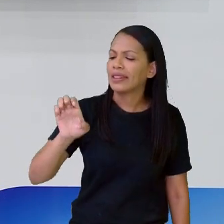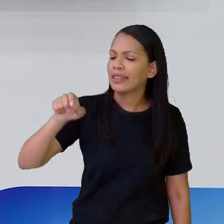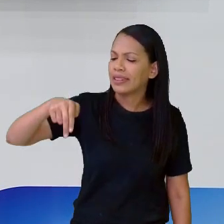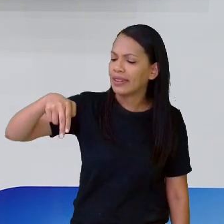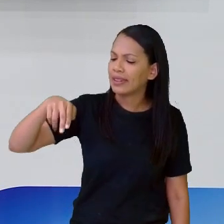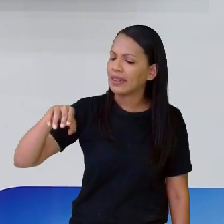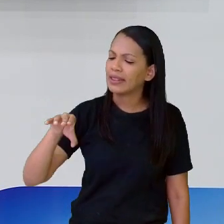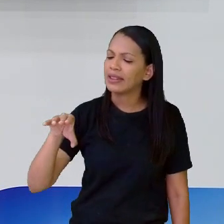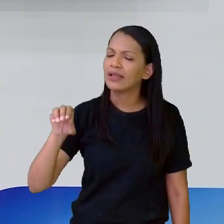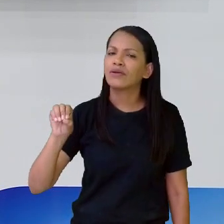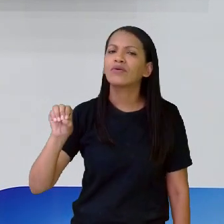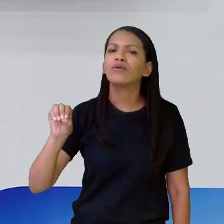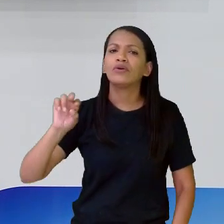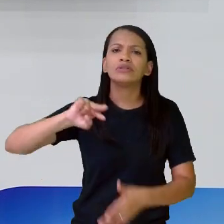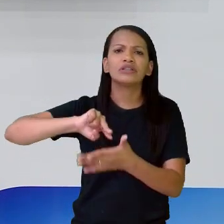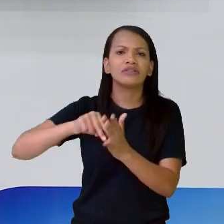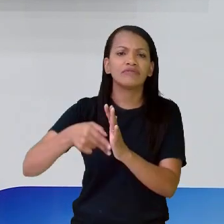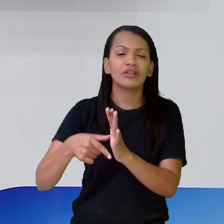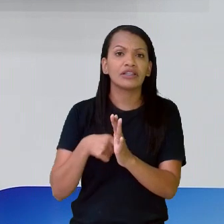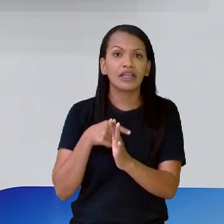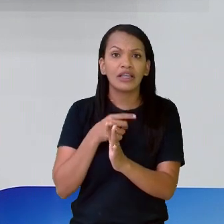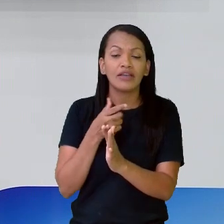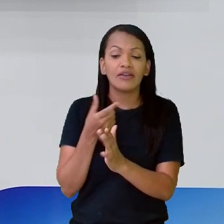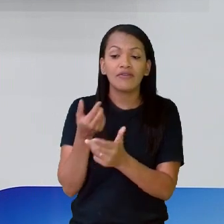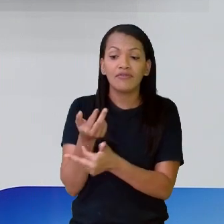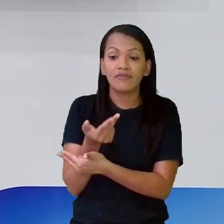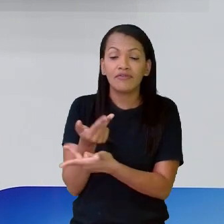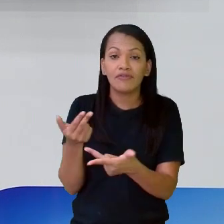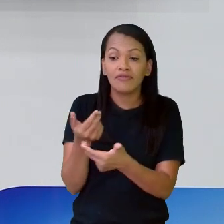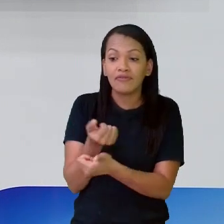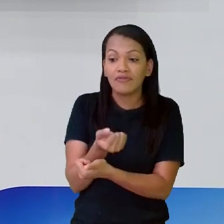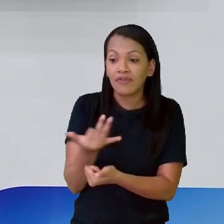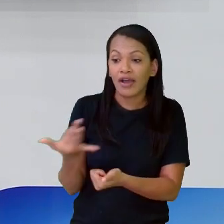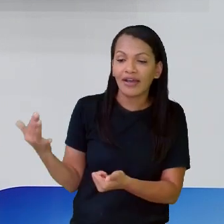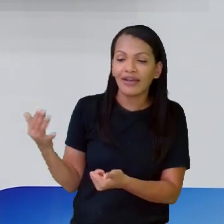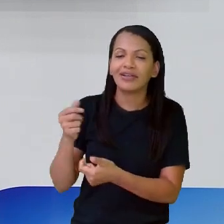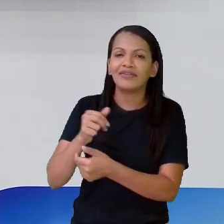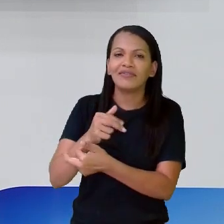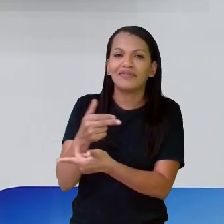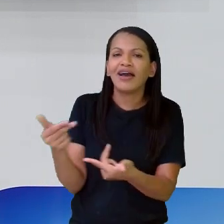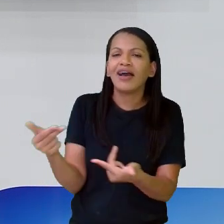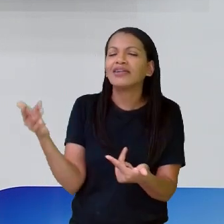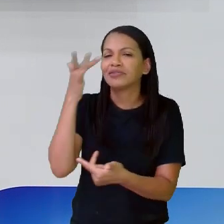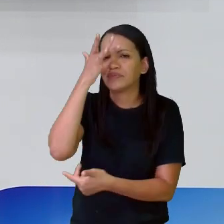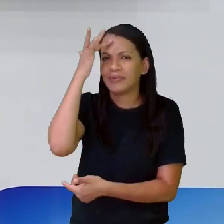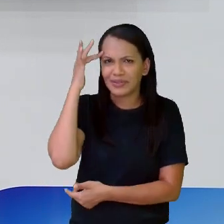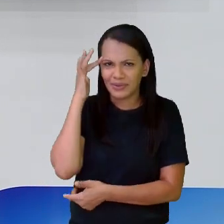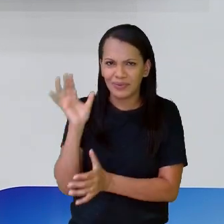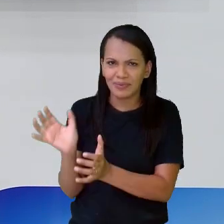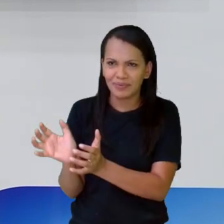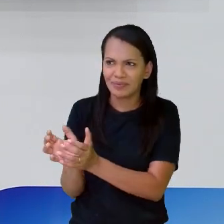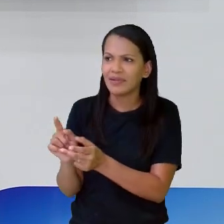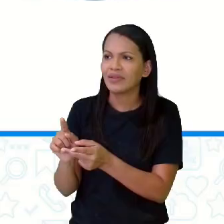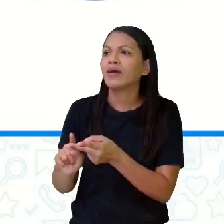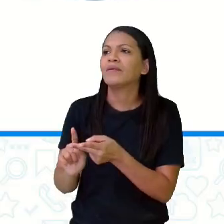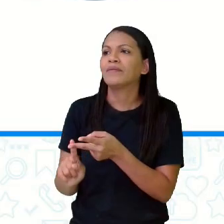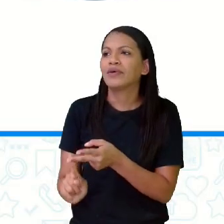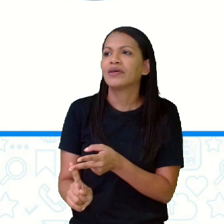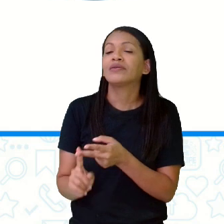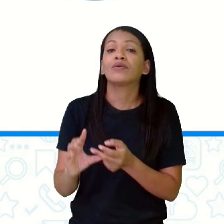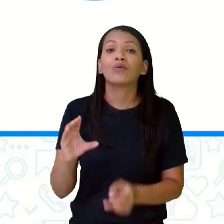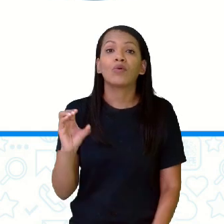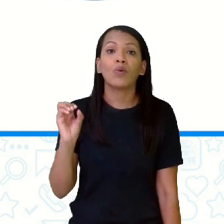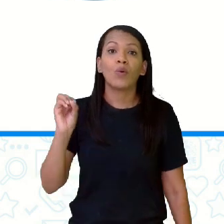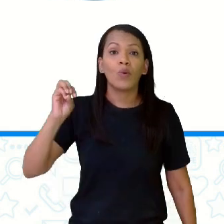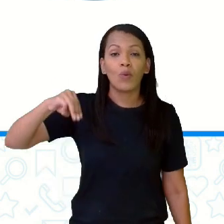e várias atrizes. Companhia. Companhia é um grupo de pessoas. Coletivo de aviadores,